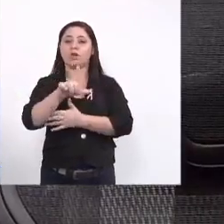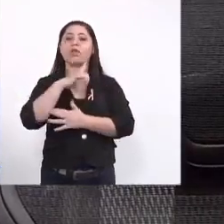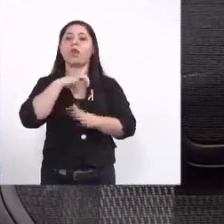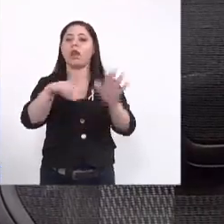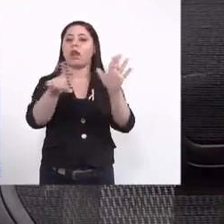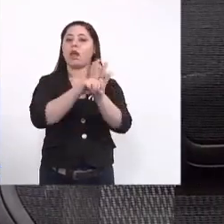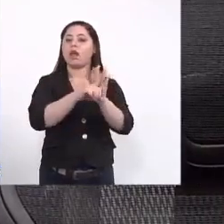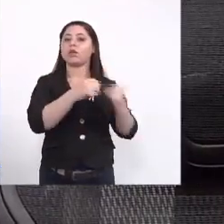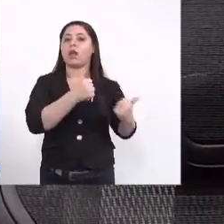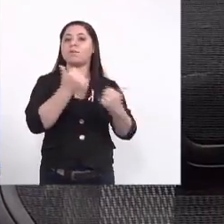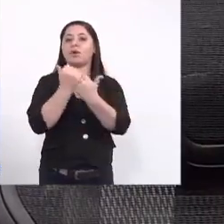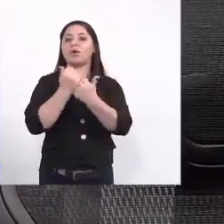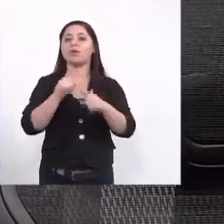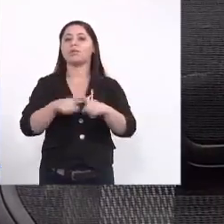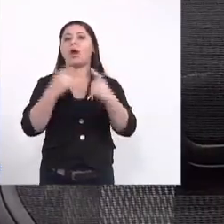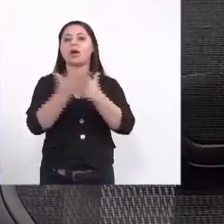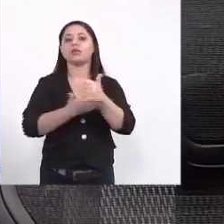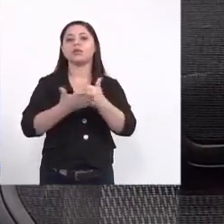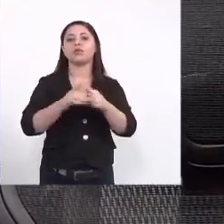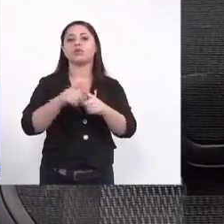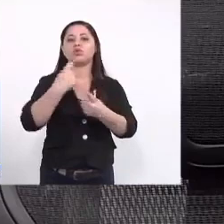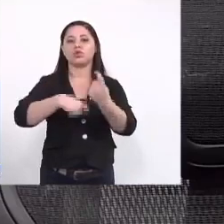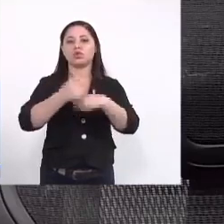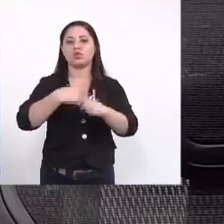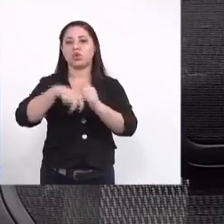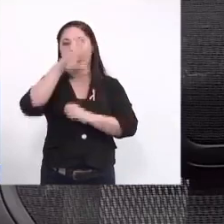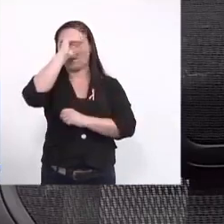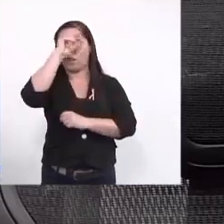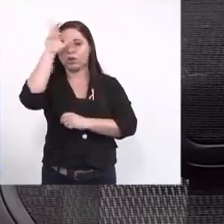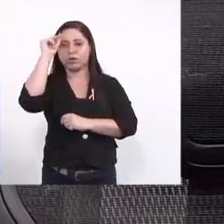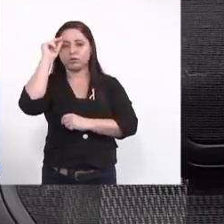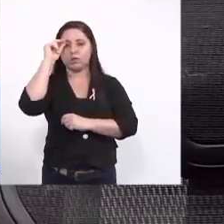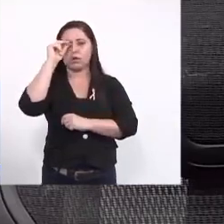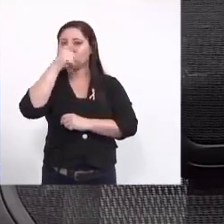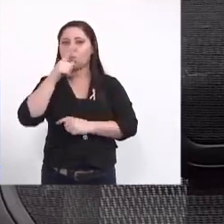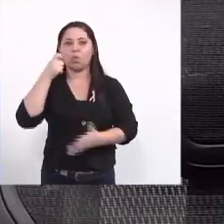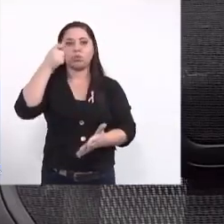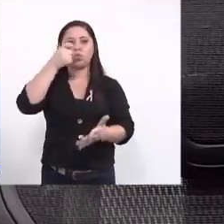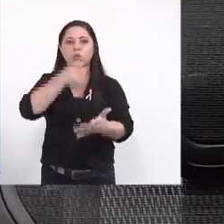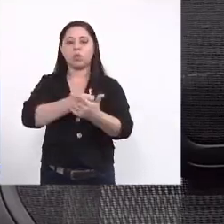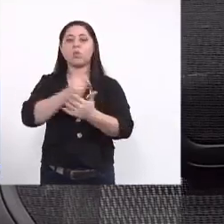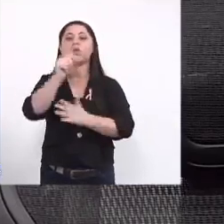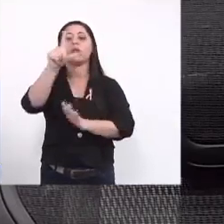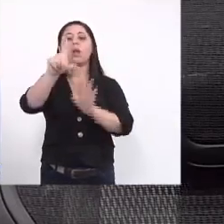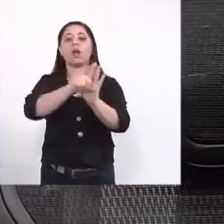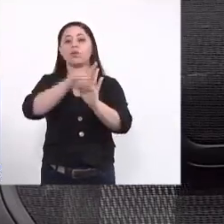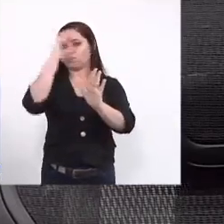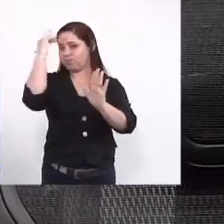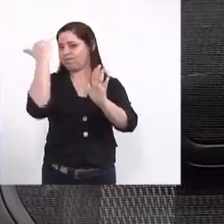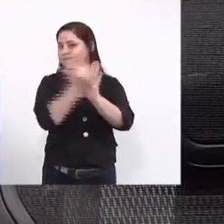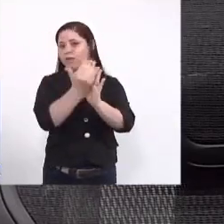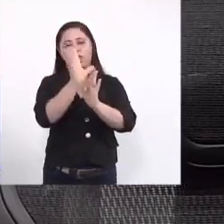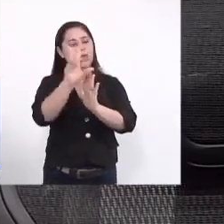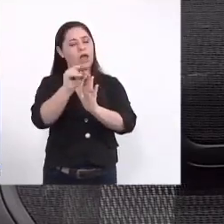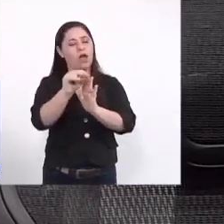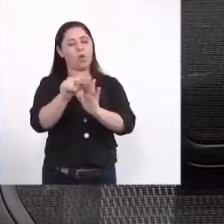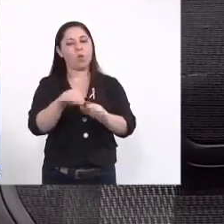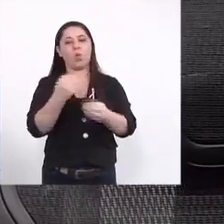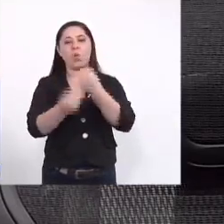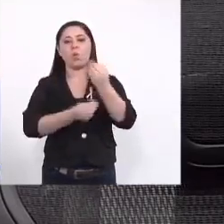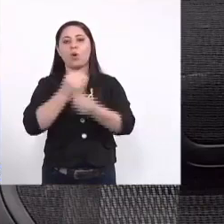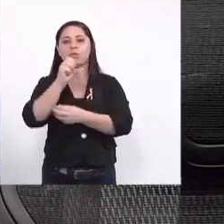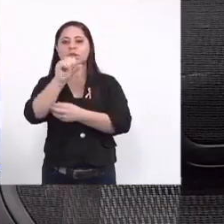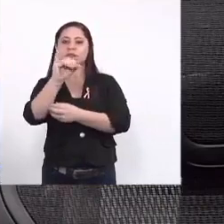amparam mas infelizmente os gestores municipais não cumprem aquilo que está previsto em lei e quando a Silvia colocou